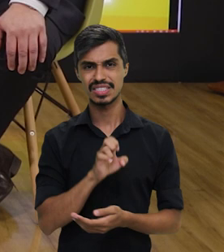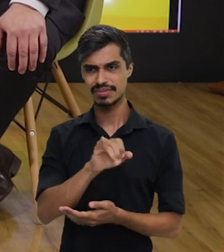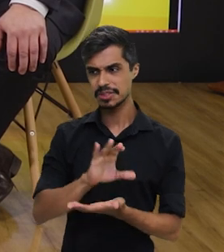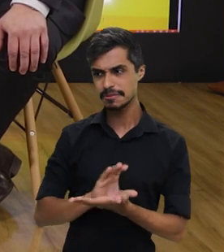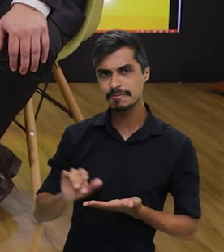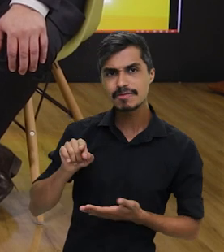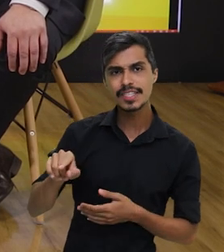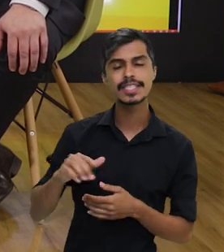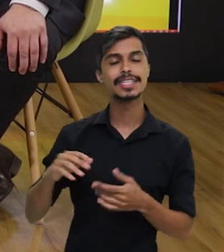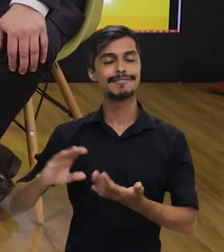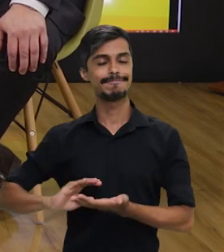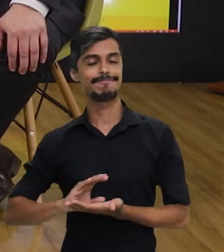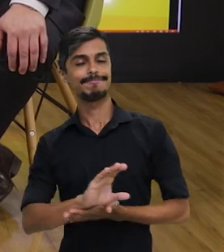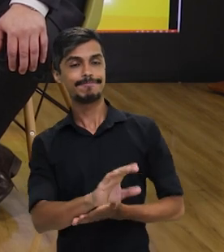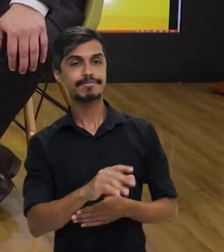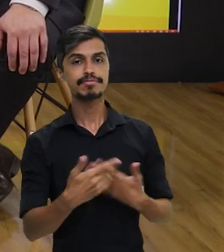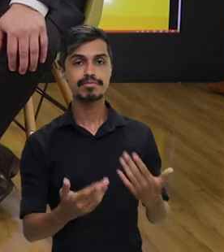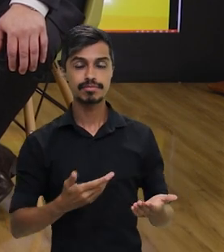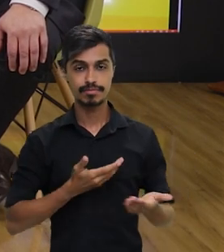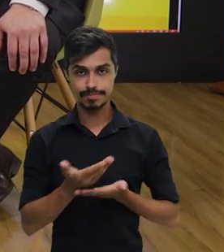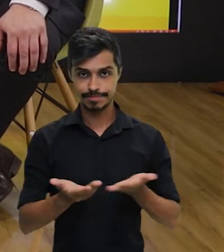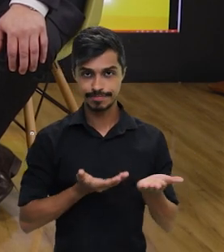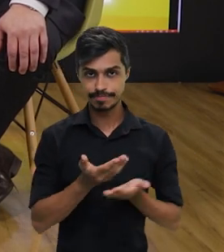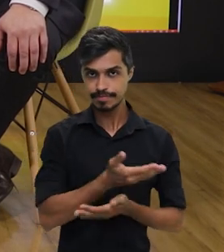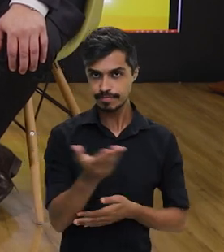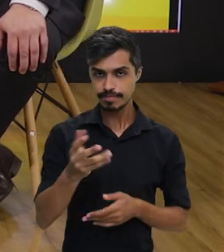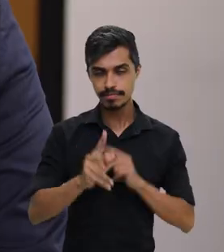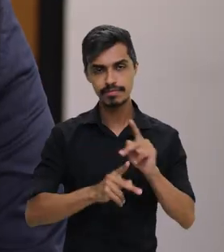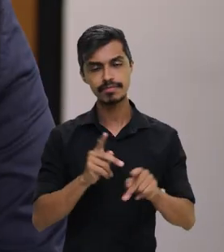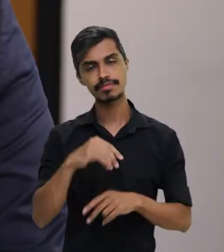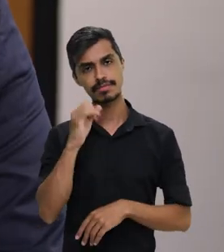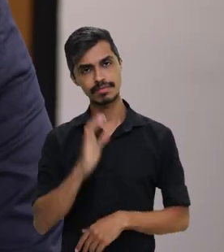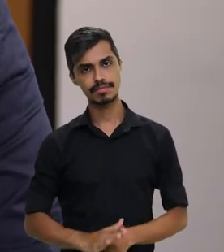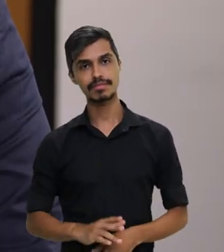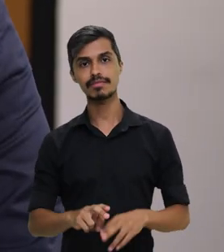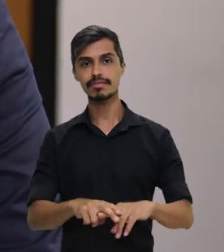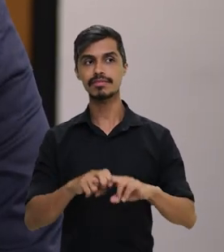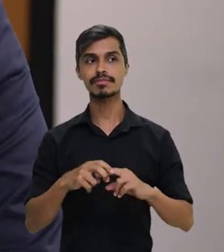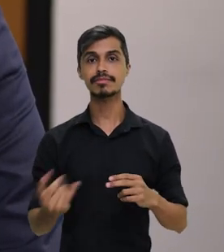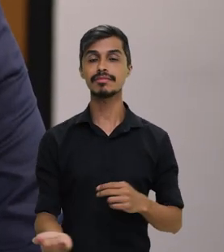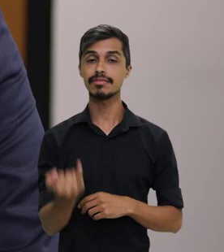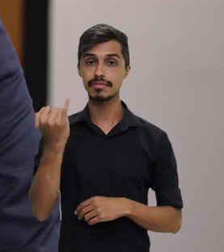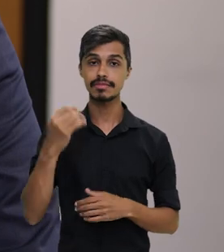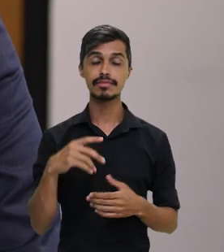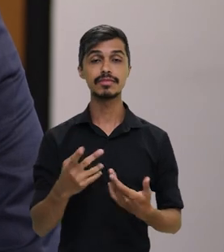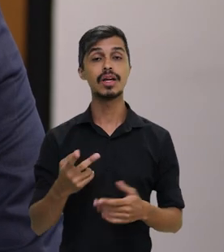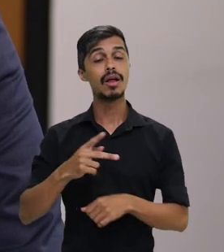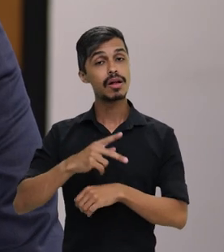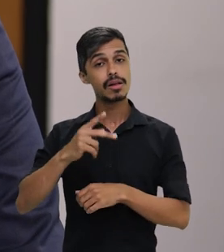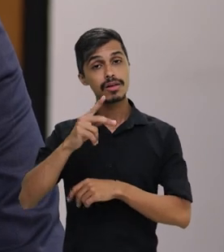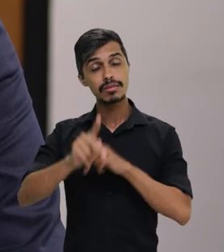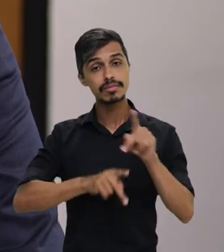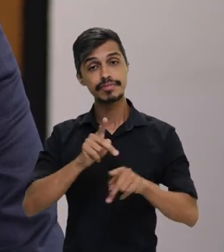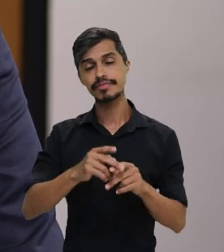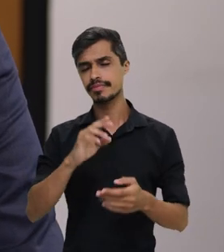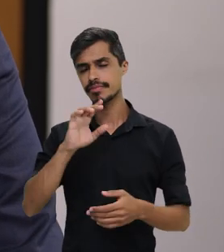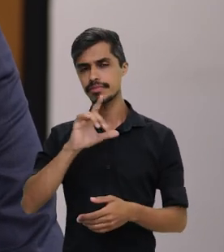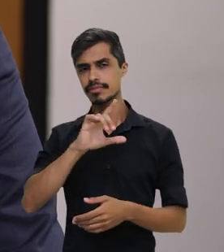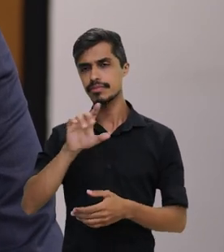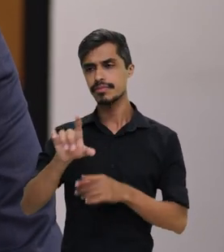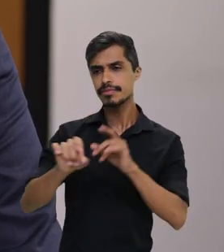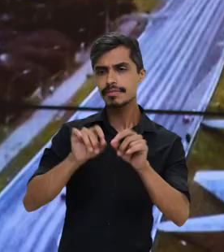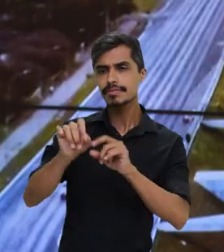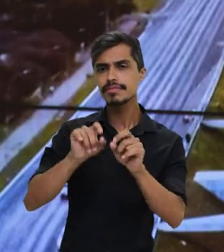é revertido em prestação de serviços para o povo brasileiro. Então, é por isso que é importante que as pessoas tenham consciência de que quando